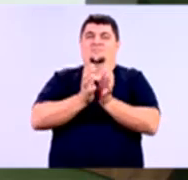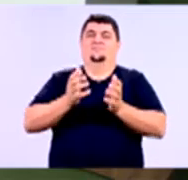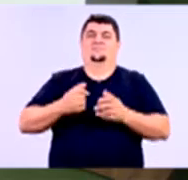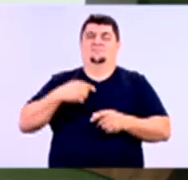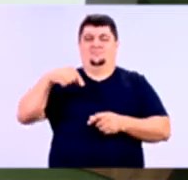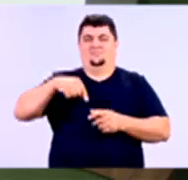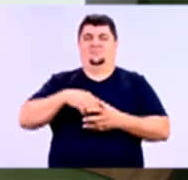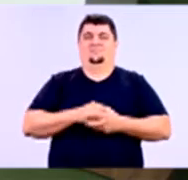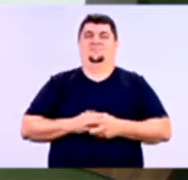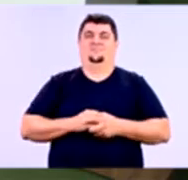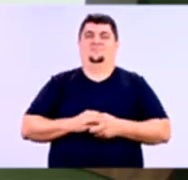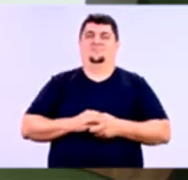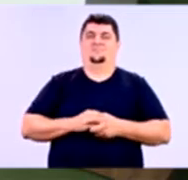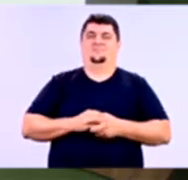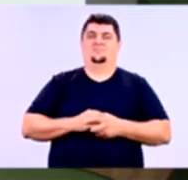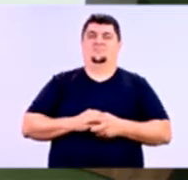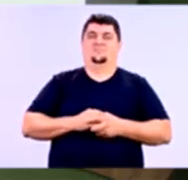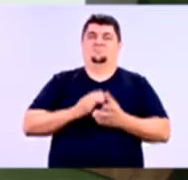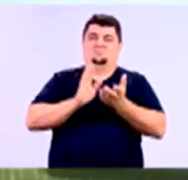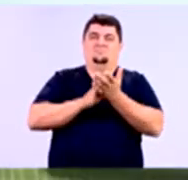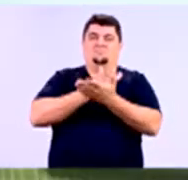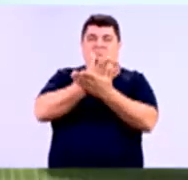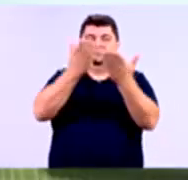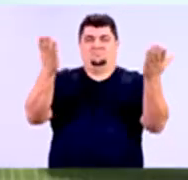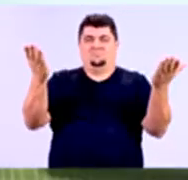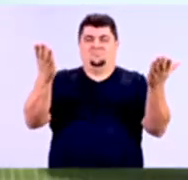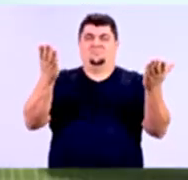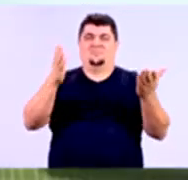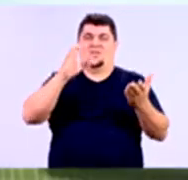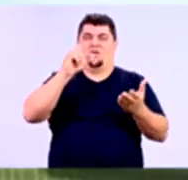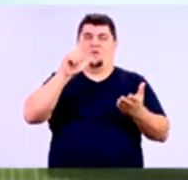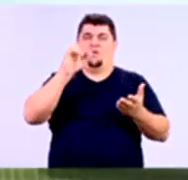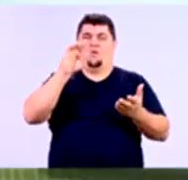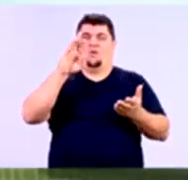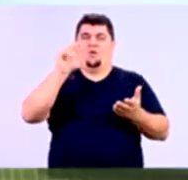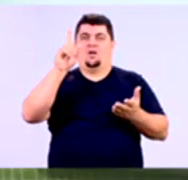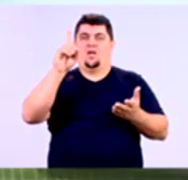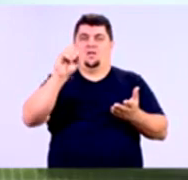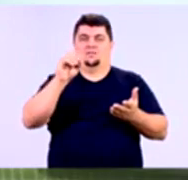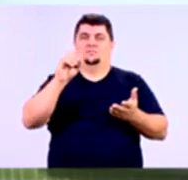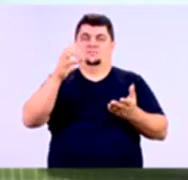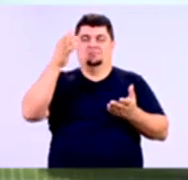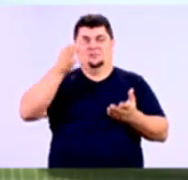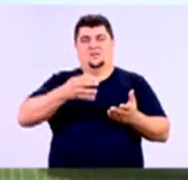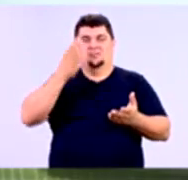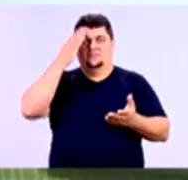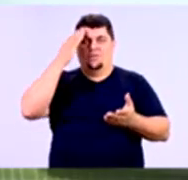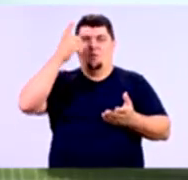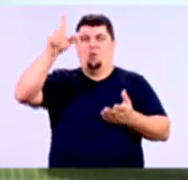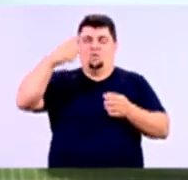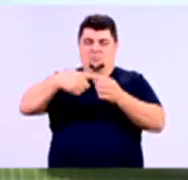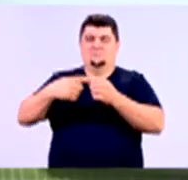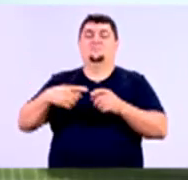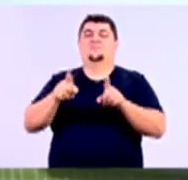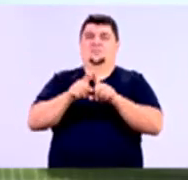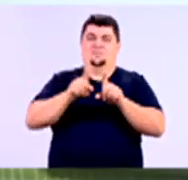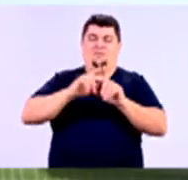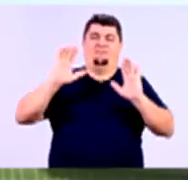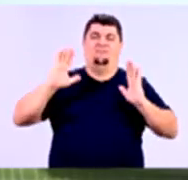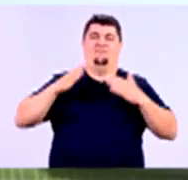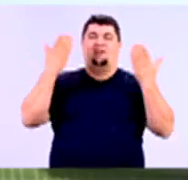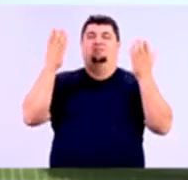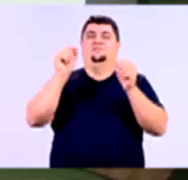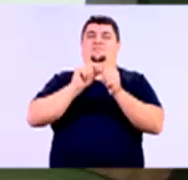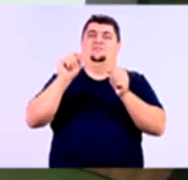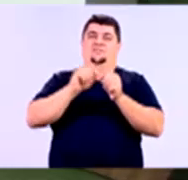aqui. Parabéns pela confraternização, pessoal de Colorado. Tenho certeza que muitos outros polos vão estar fazendo confraternização também,